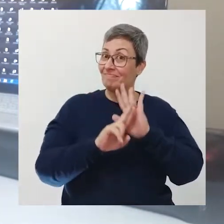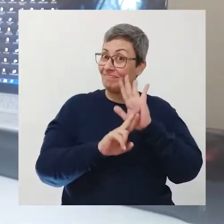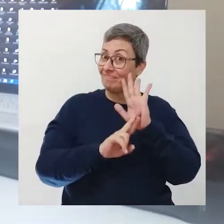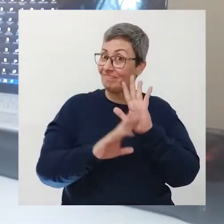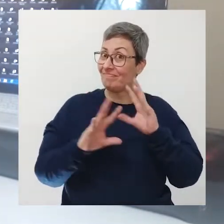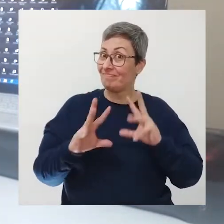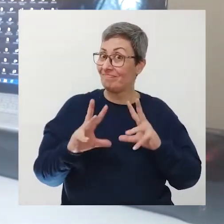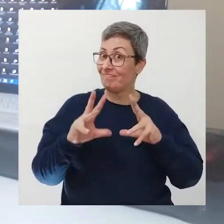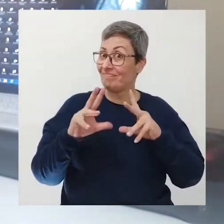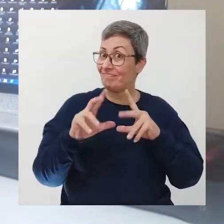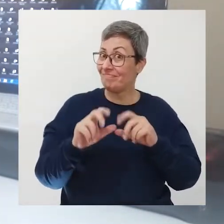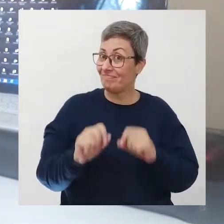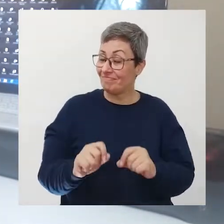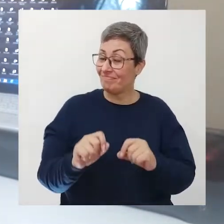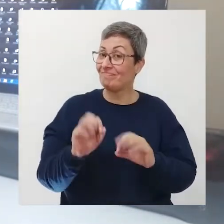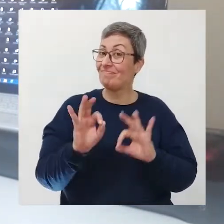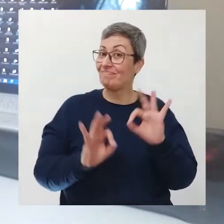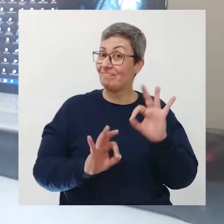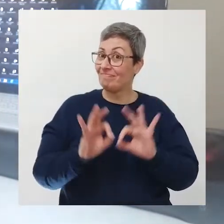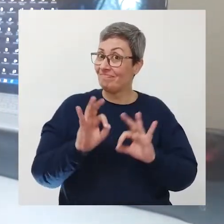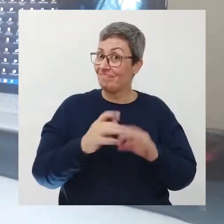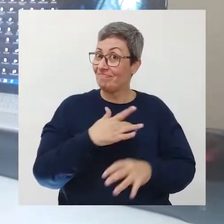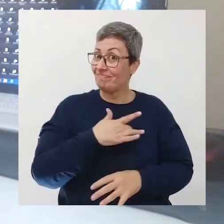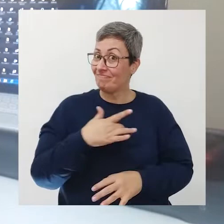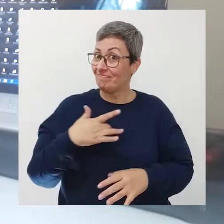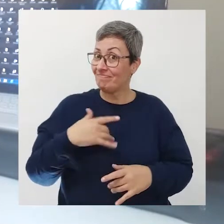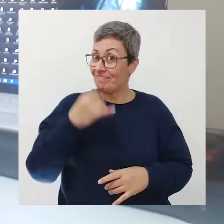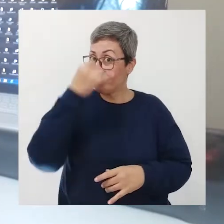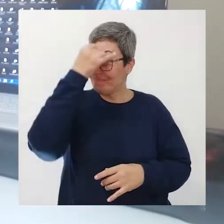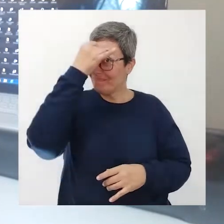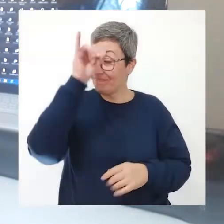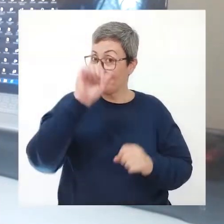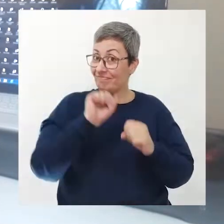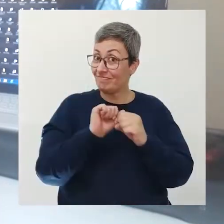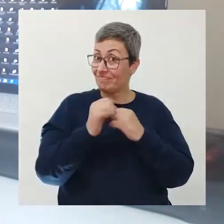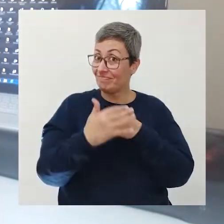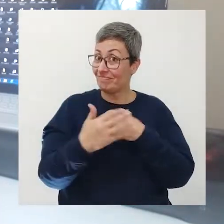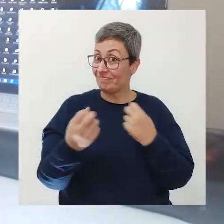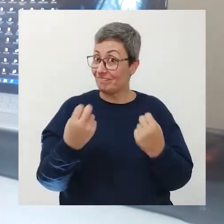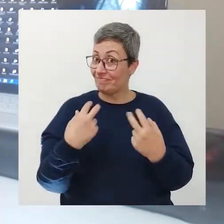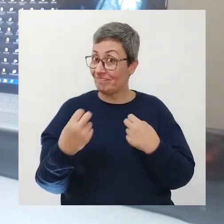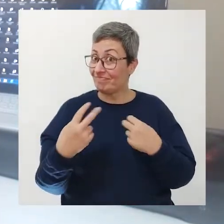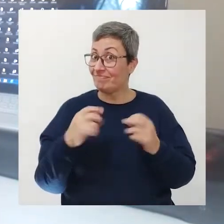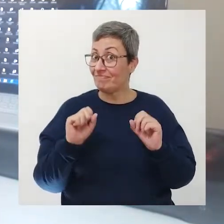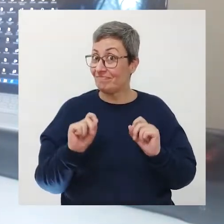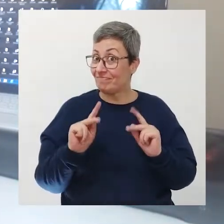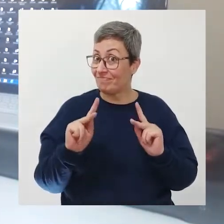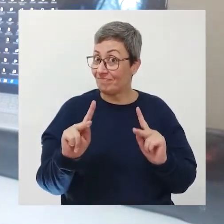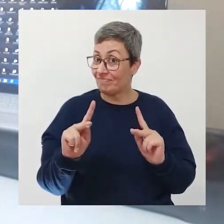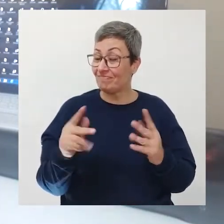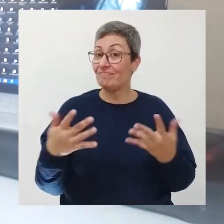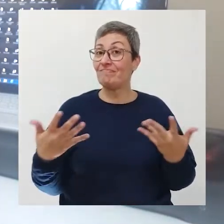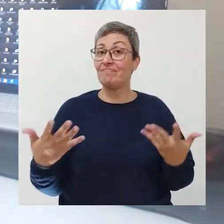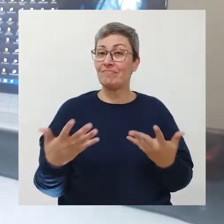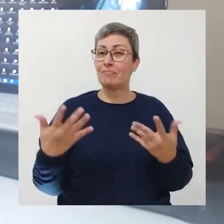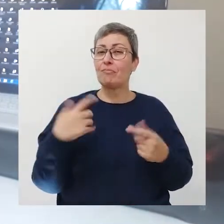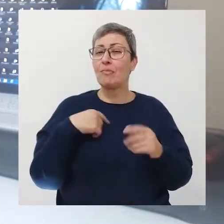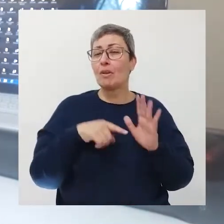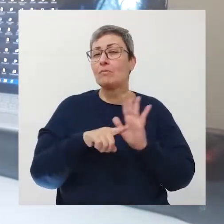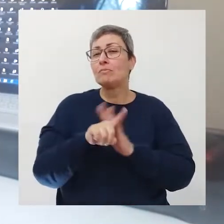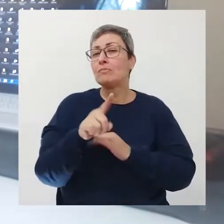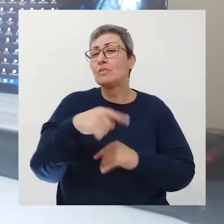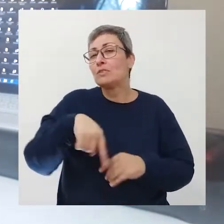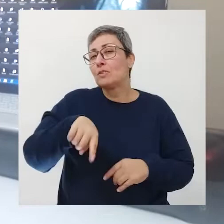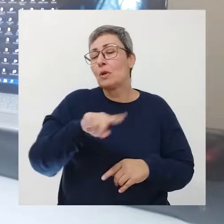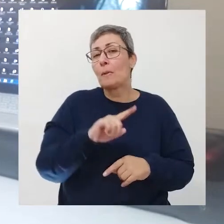todos os protocolos sanitários para evitar a contaminação do Covid-19 Vou fazer